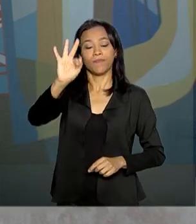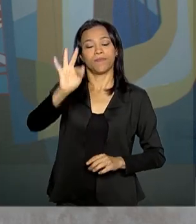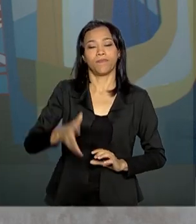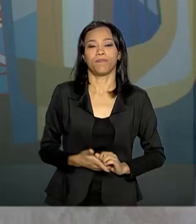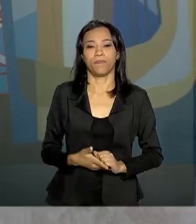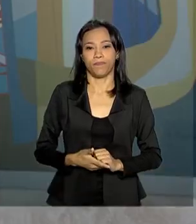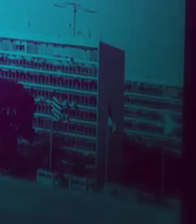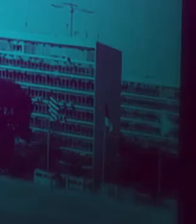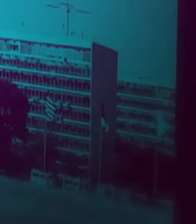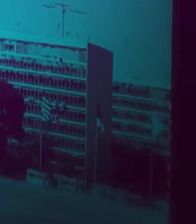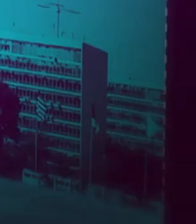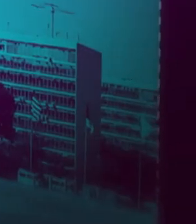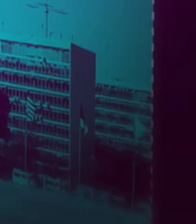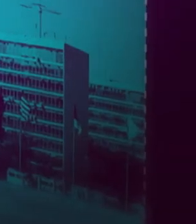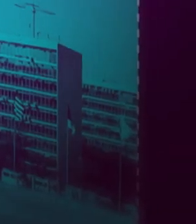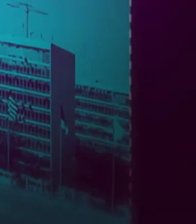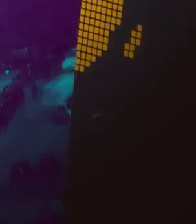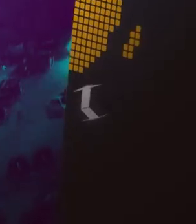Federal. Tchau.